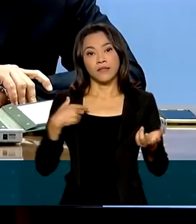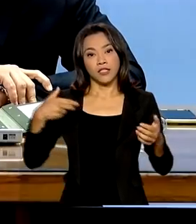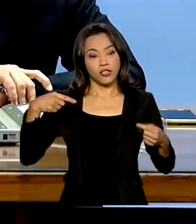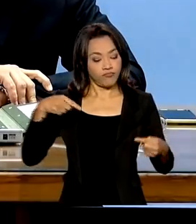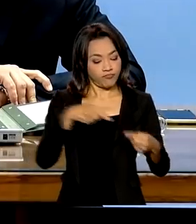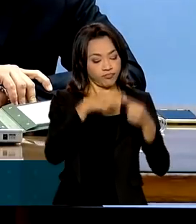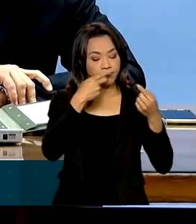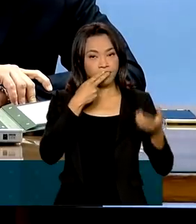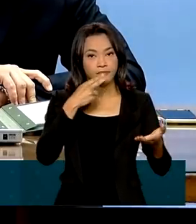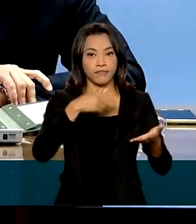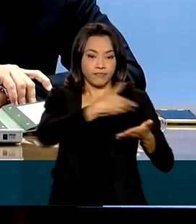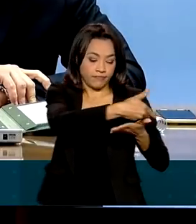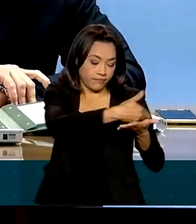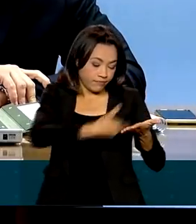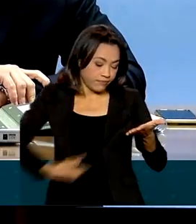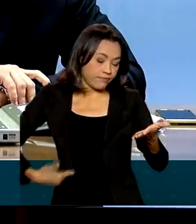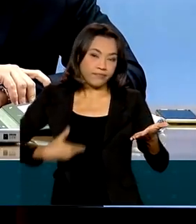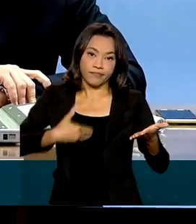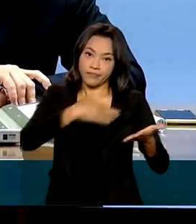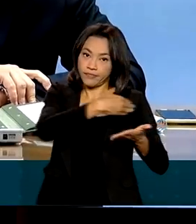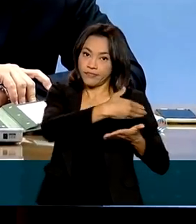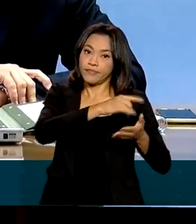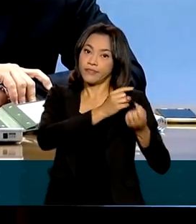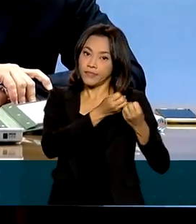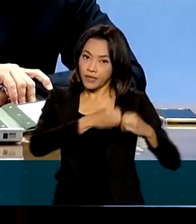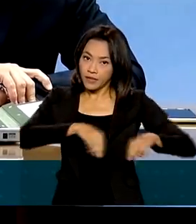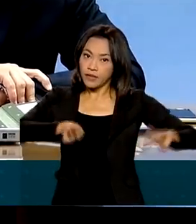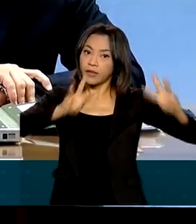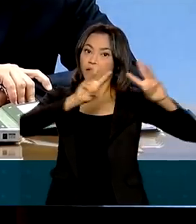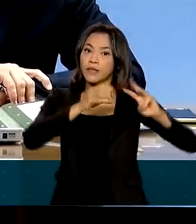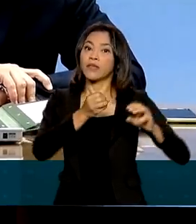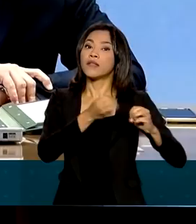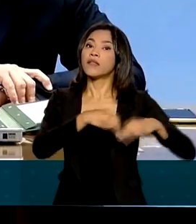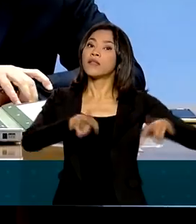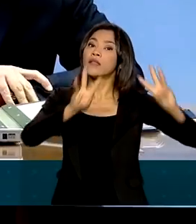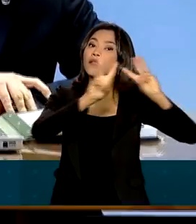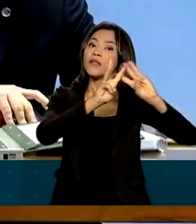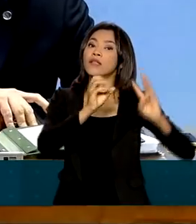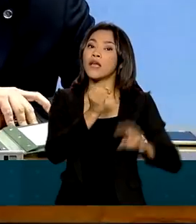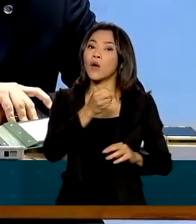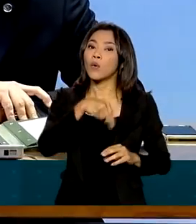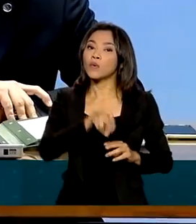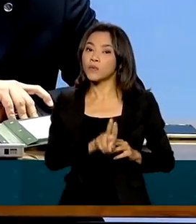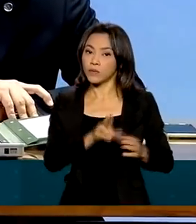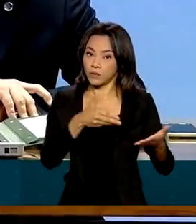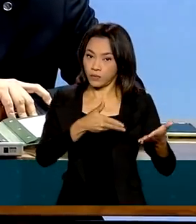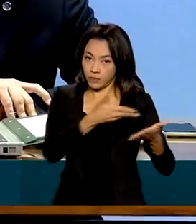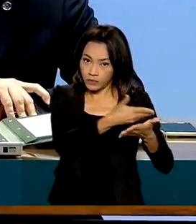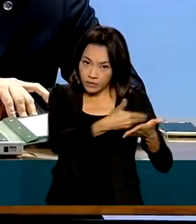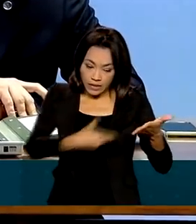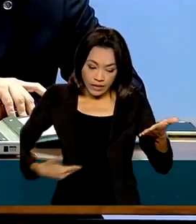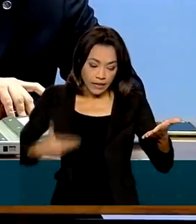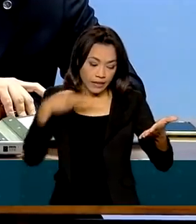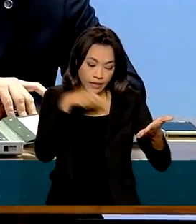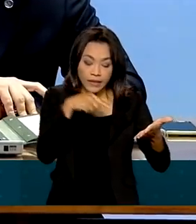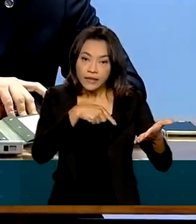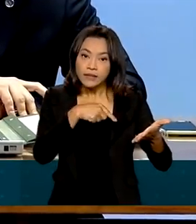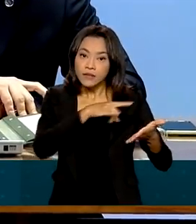Nações Unidas. Vale lembrar que o preâmbulo da Carta das Nações Unidas,